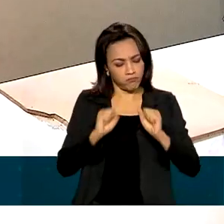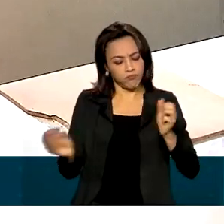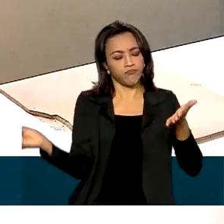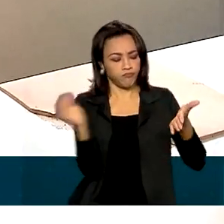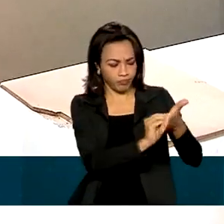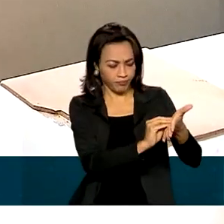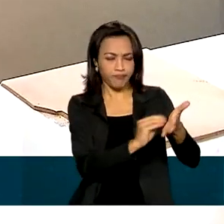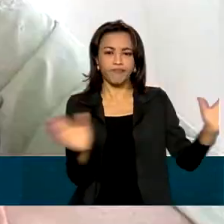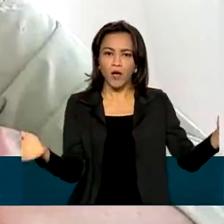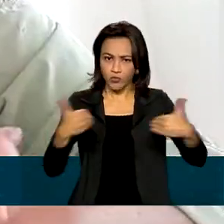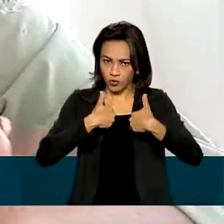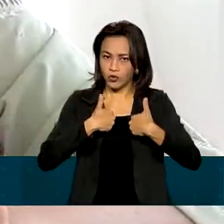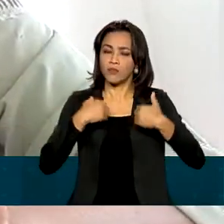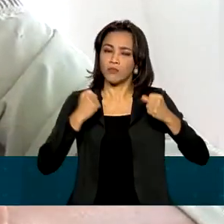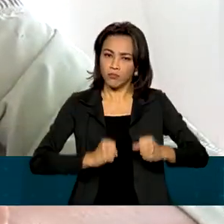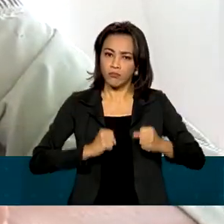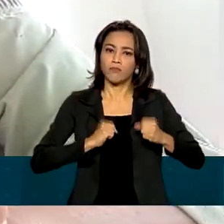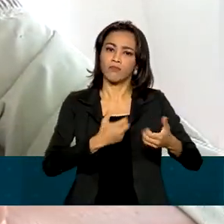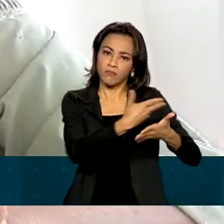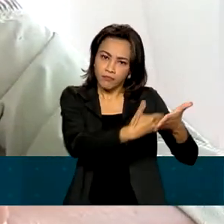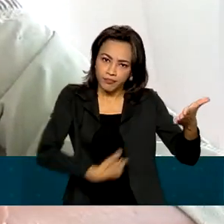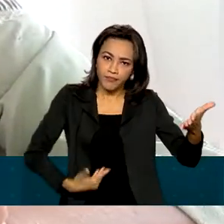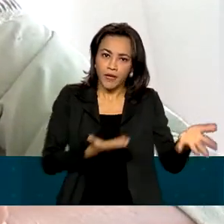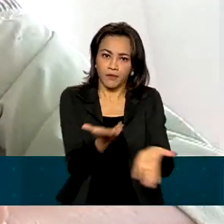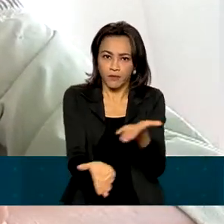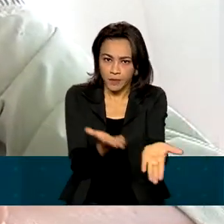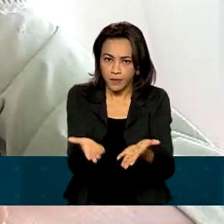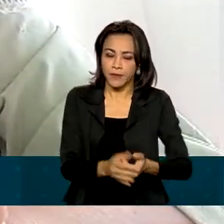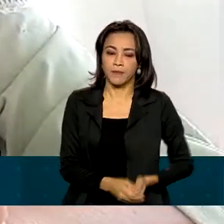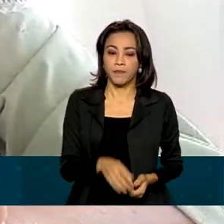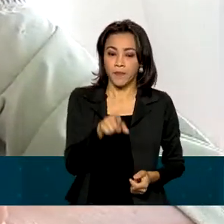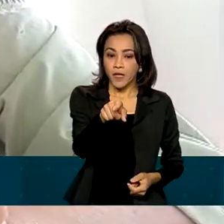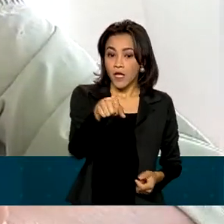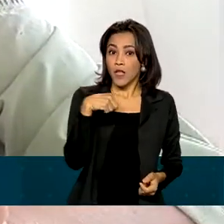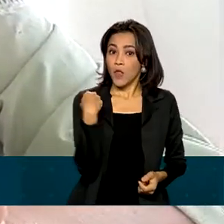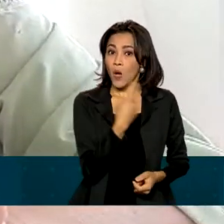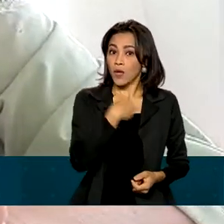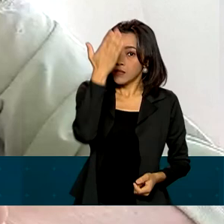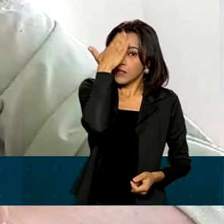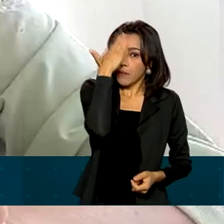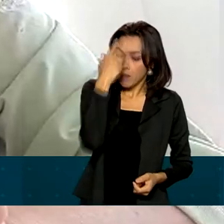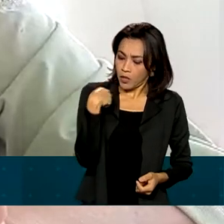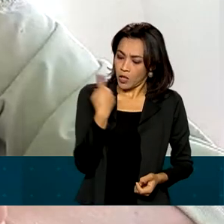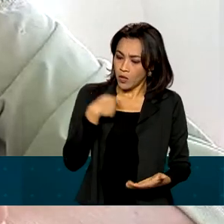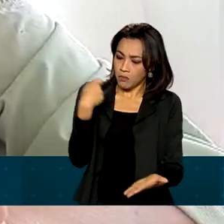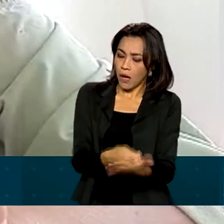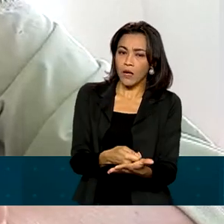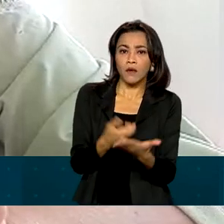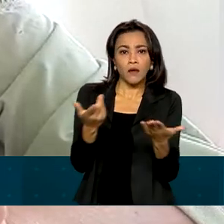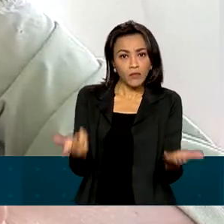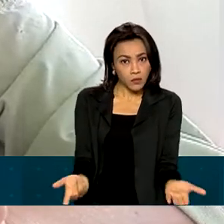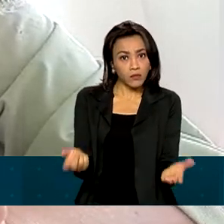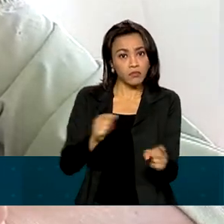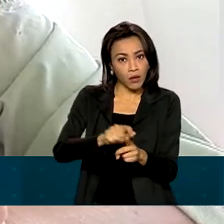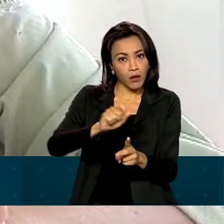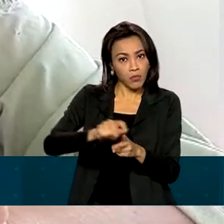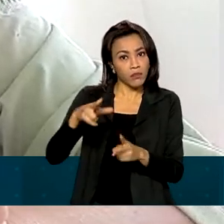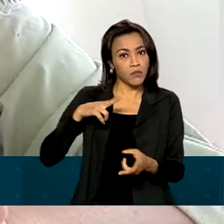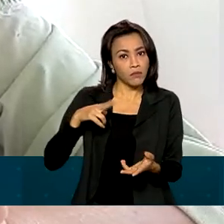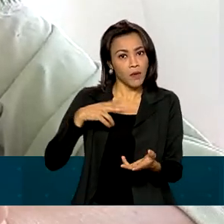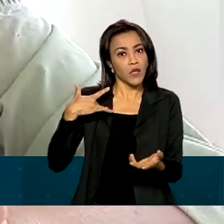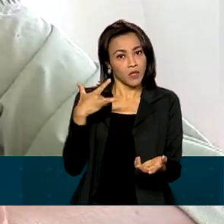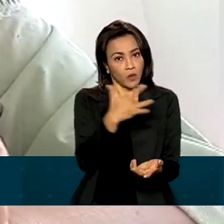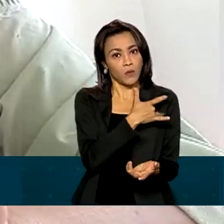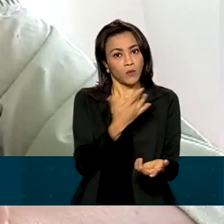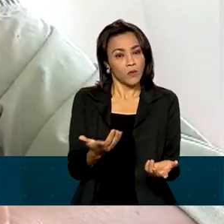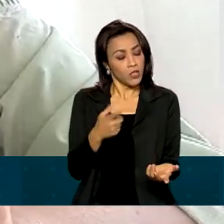espectro autista. A única coisa que a gente sabe é que nós pagamos e que nós queremos que nossos filhos,